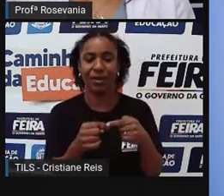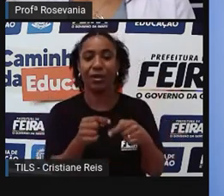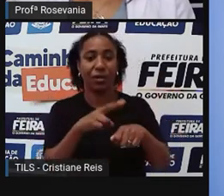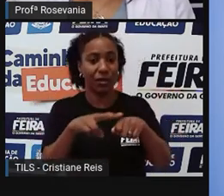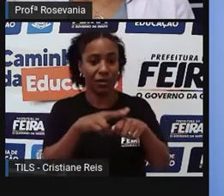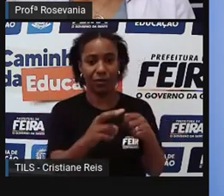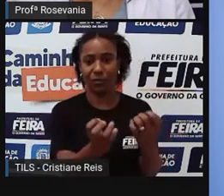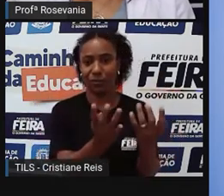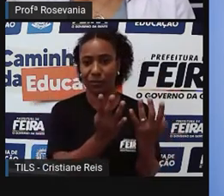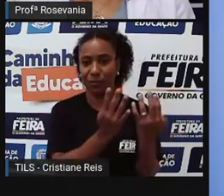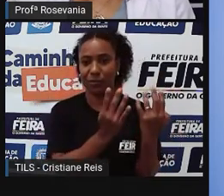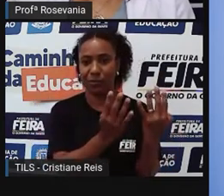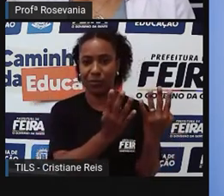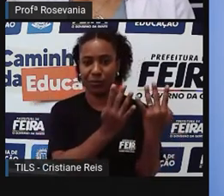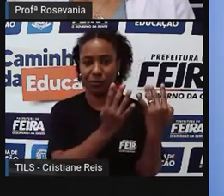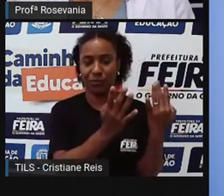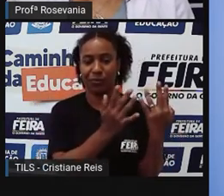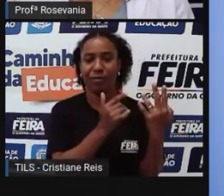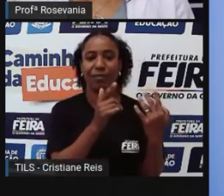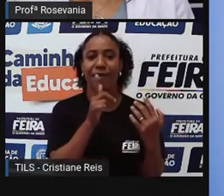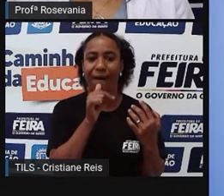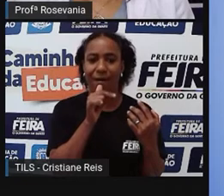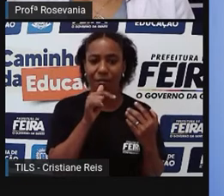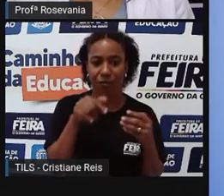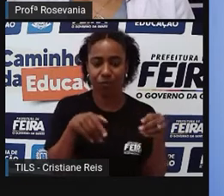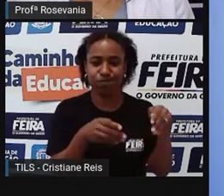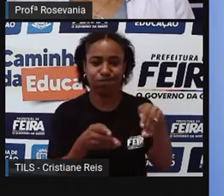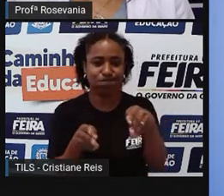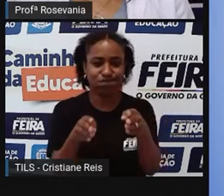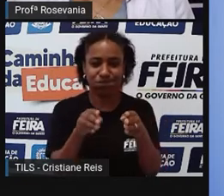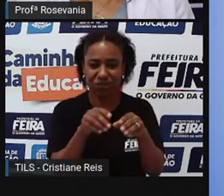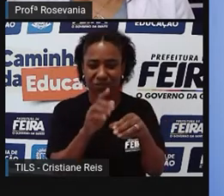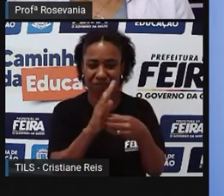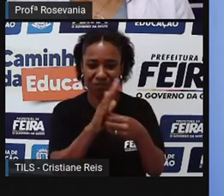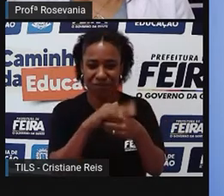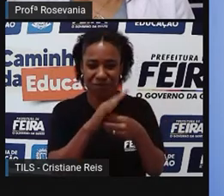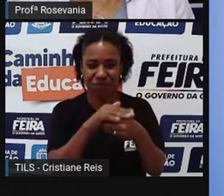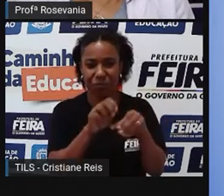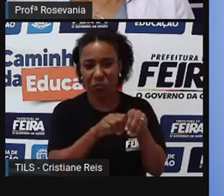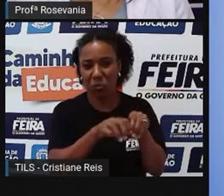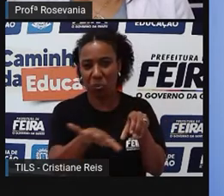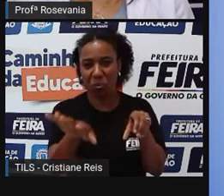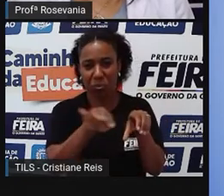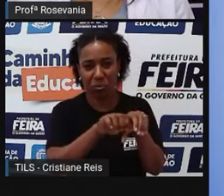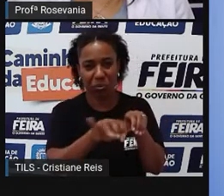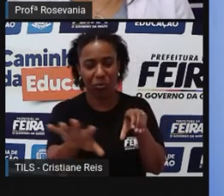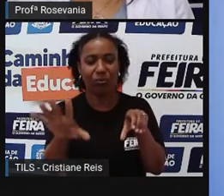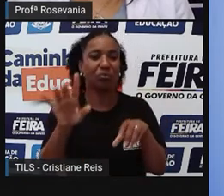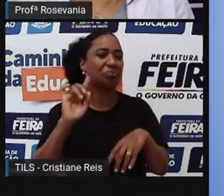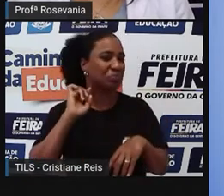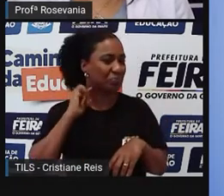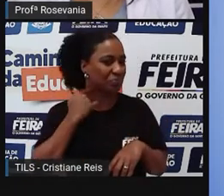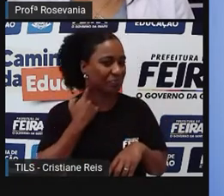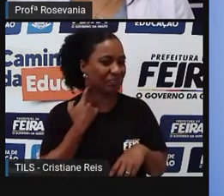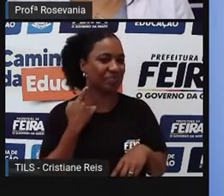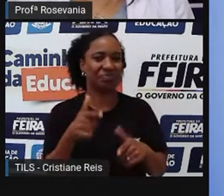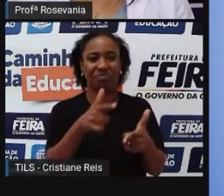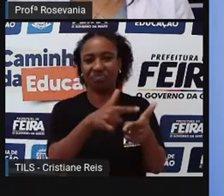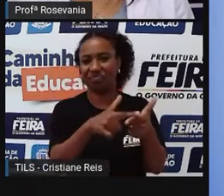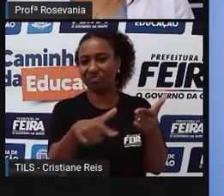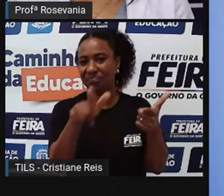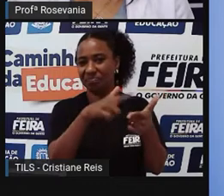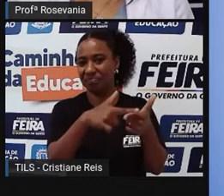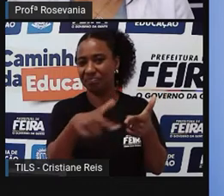já tem a questão do esgoto também para elas. Elas, infelizmente, estão sofrendo muito com a ação humana. Aqui a gente não